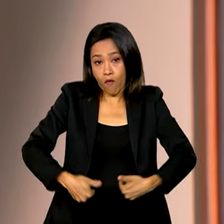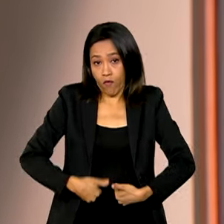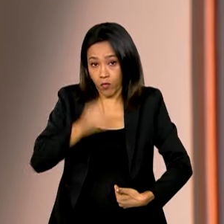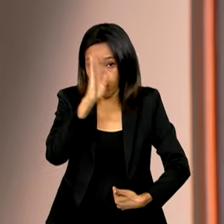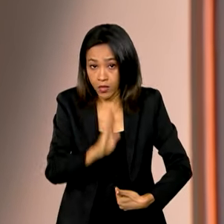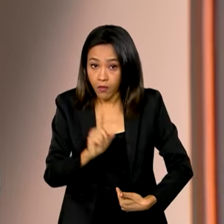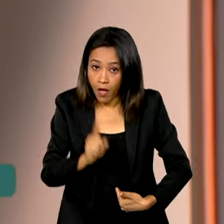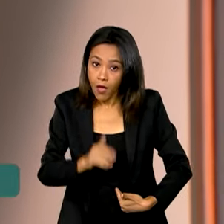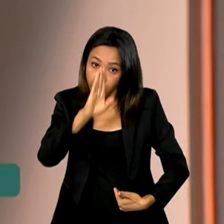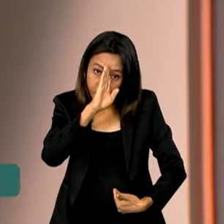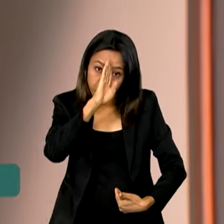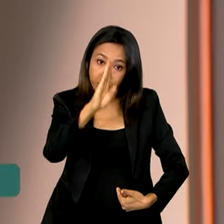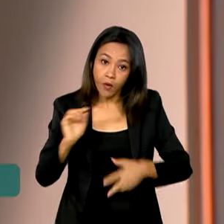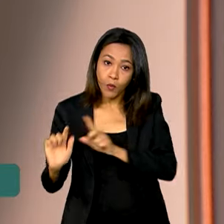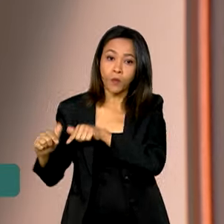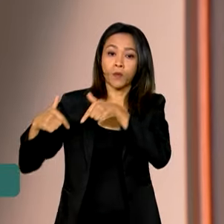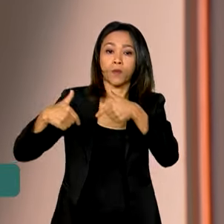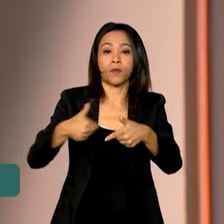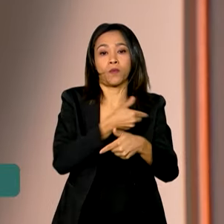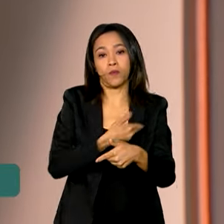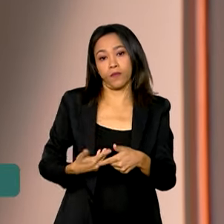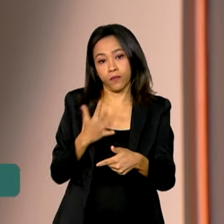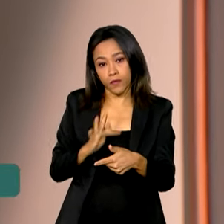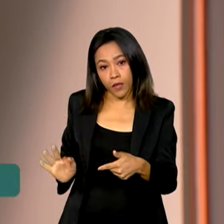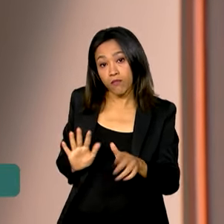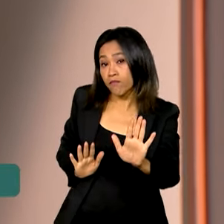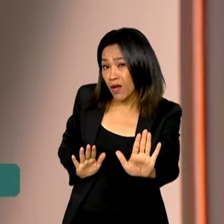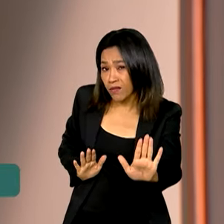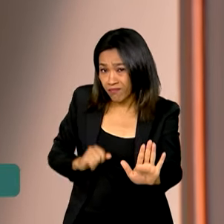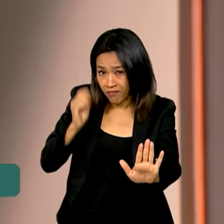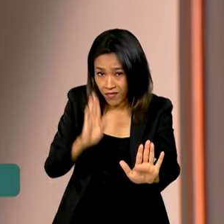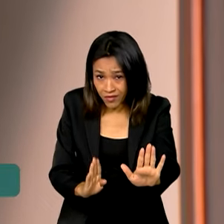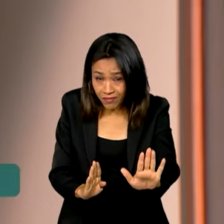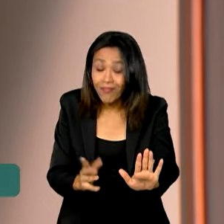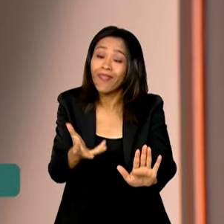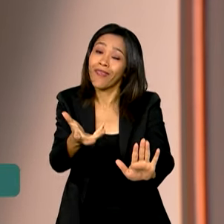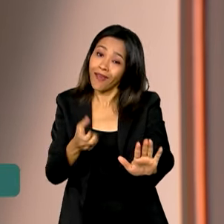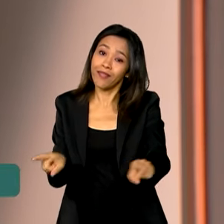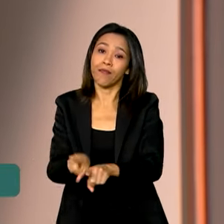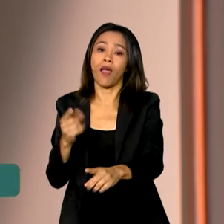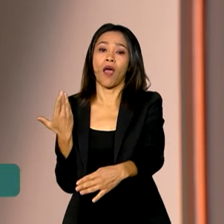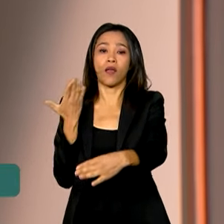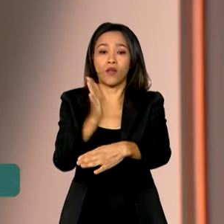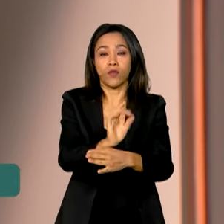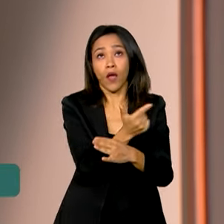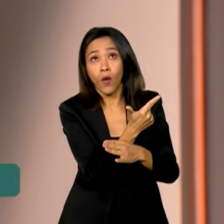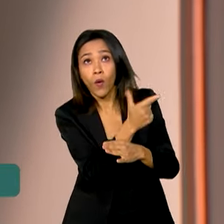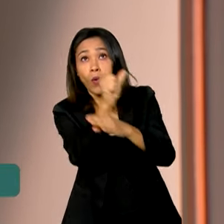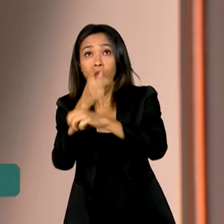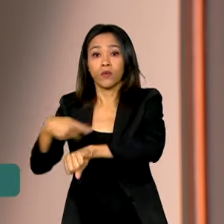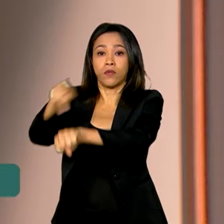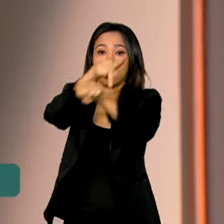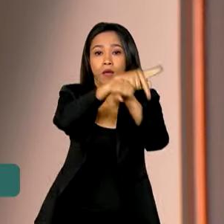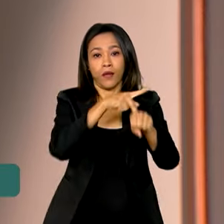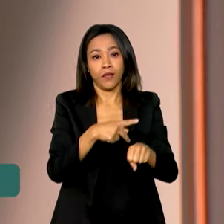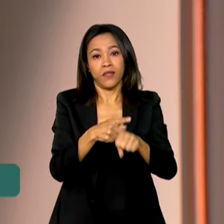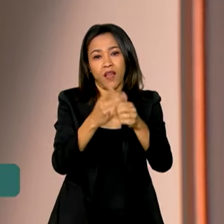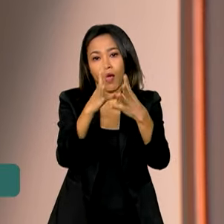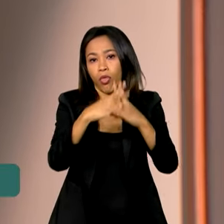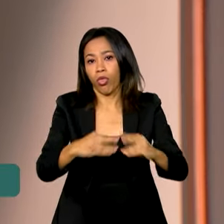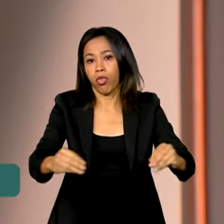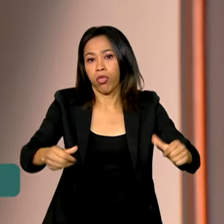a prioridade número um do governo federal. Mas o Brasil também quer ajudar outros países a se livrar dessa